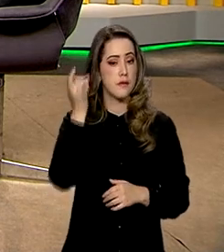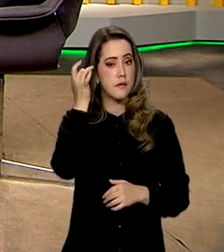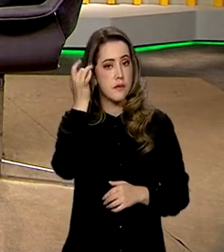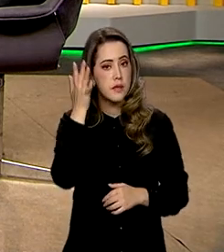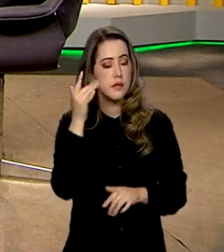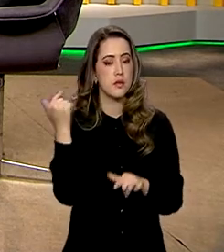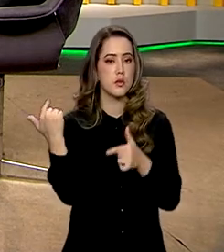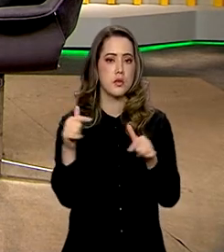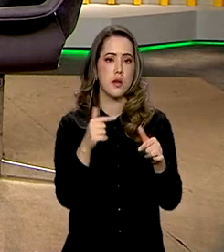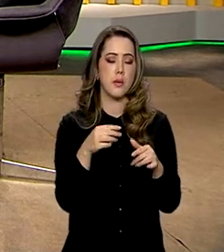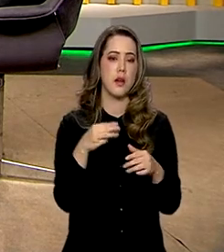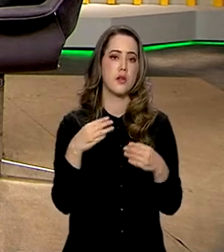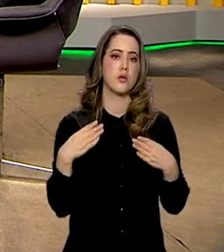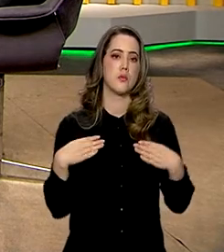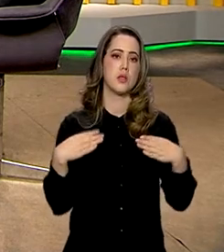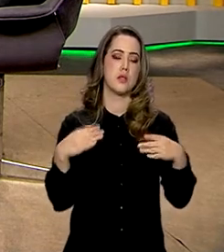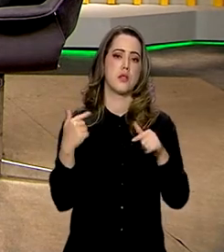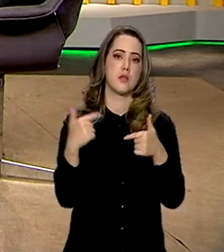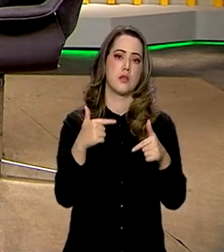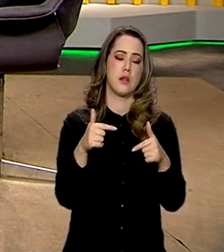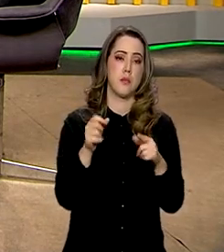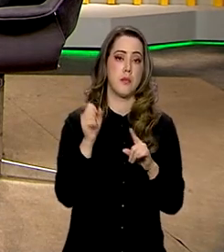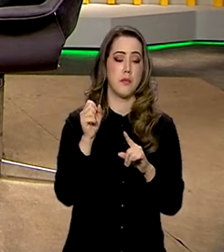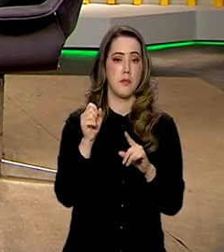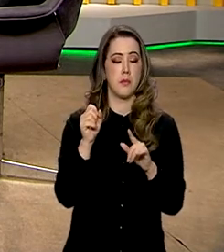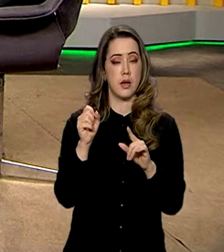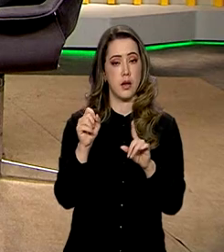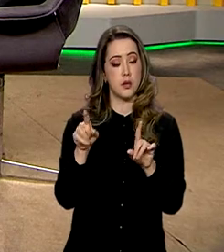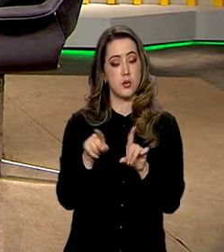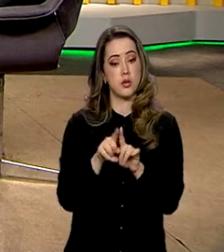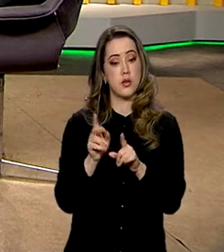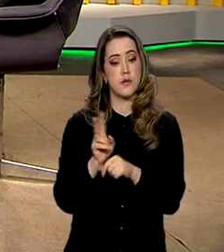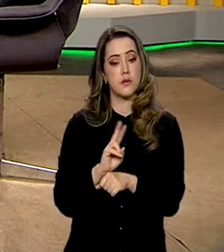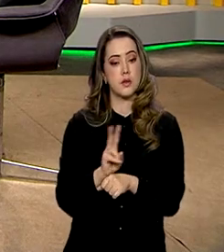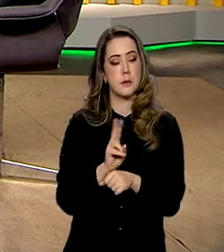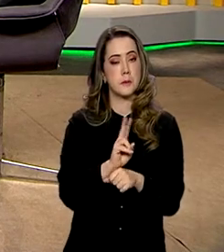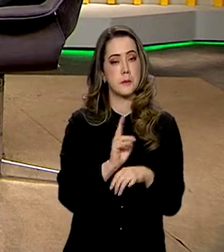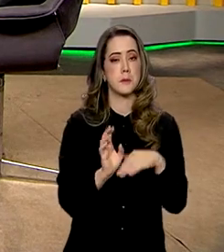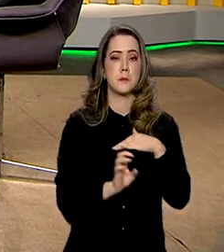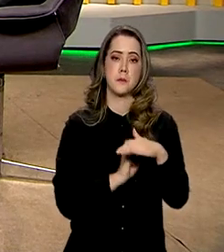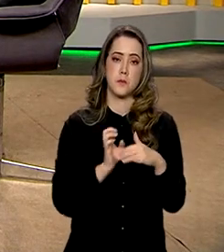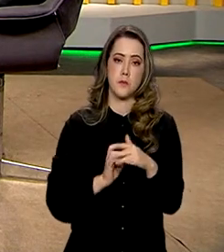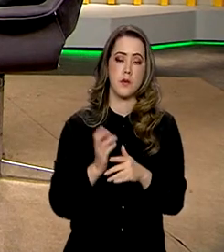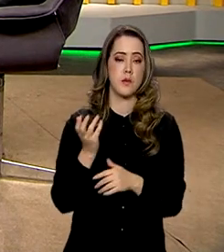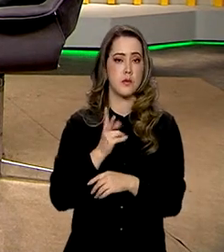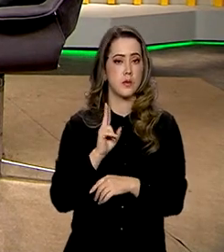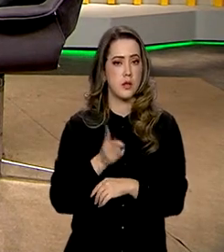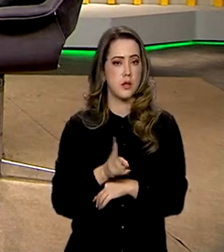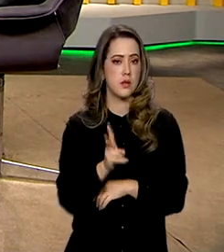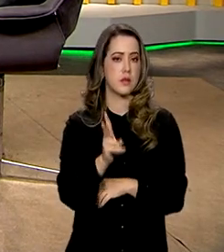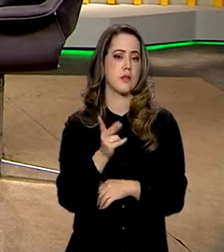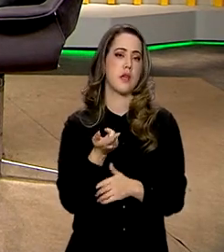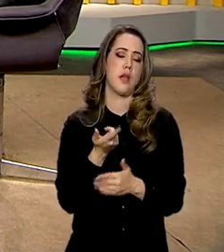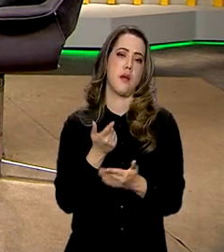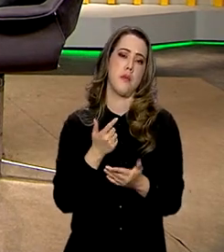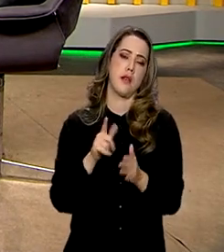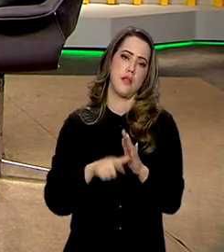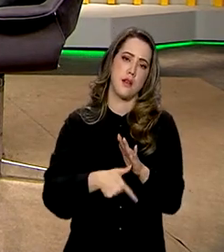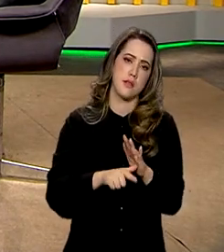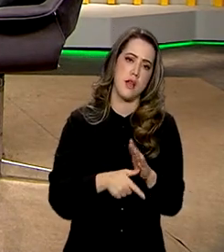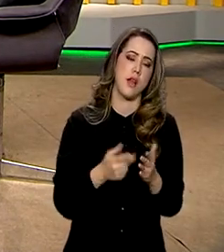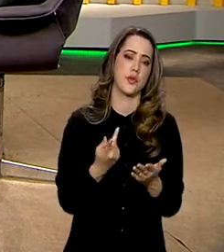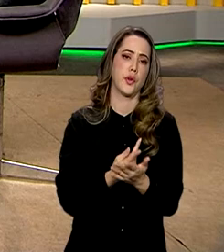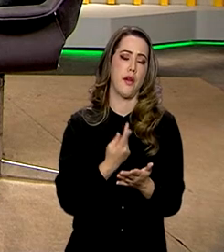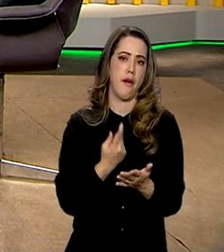o papel do Ministério do Trabalho e Emprego na fiscalização das empresas que eventualmente insistem em não andar em dia, andar ali na linha.